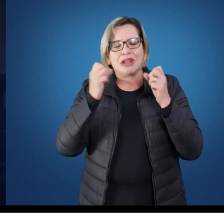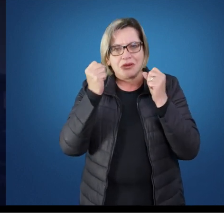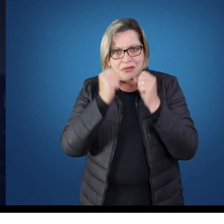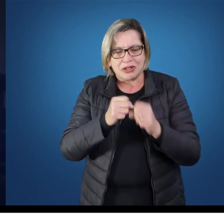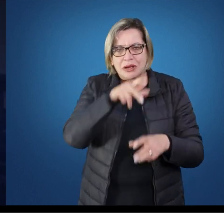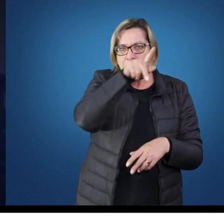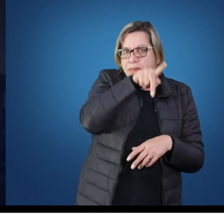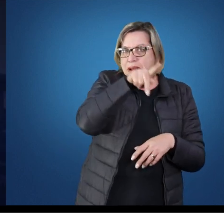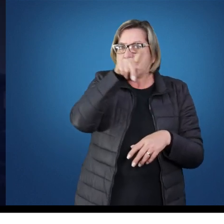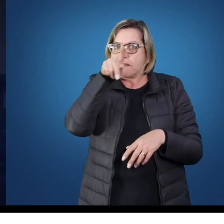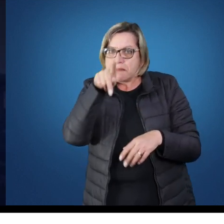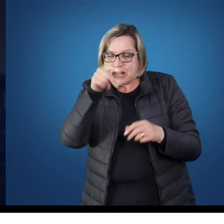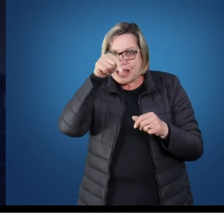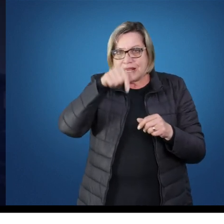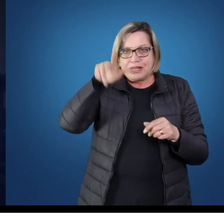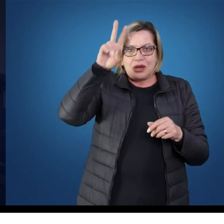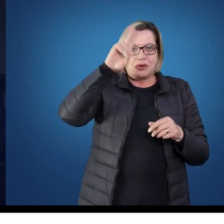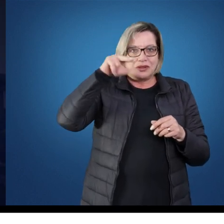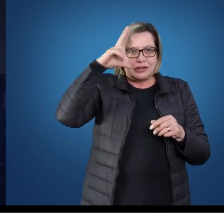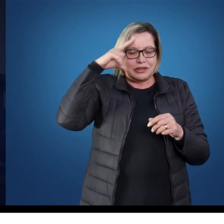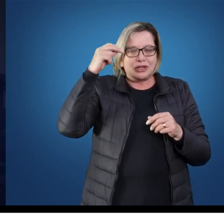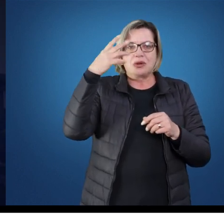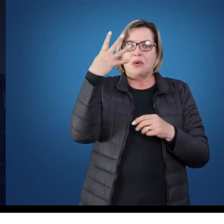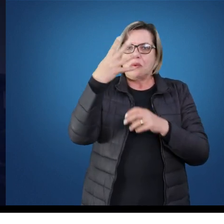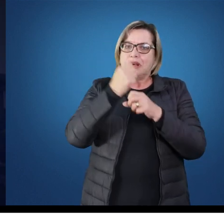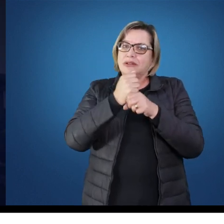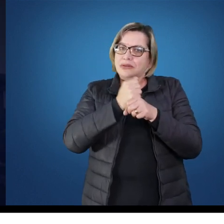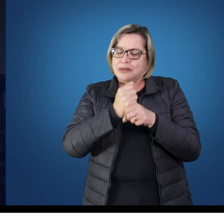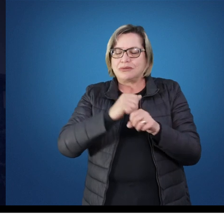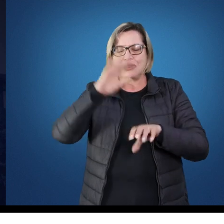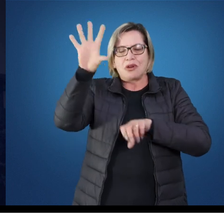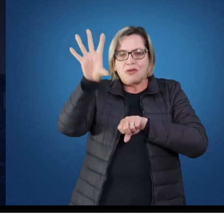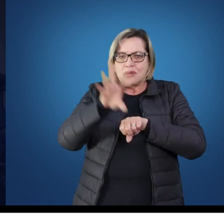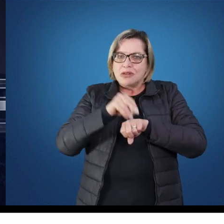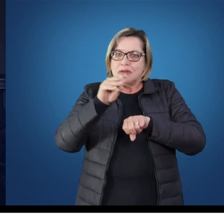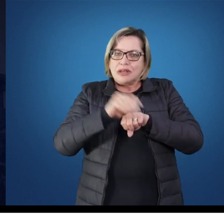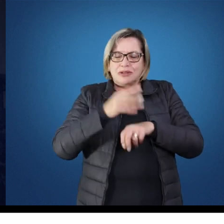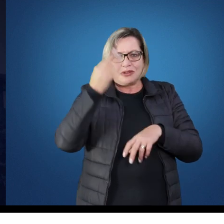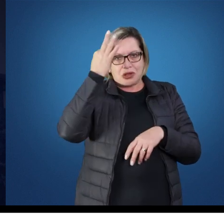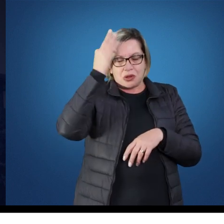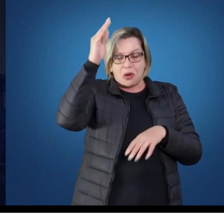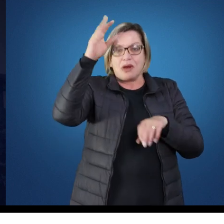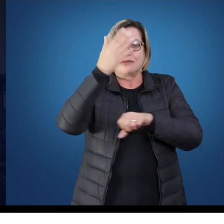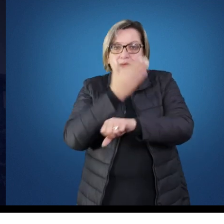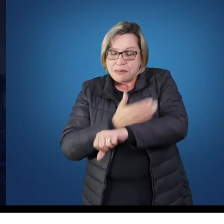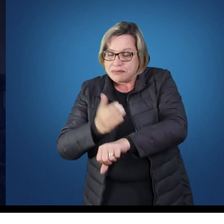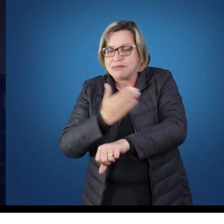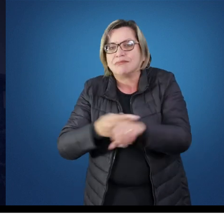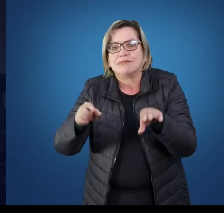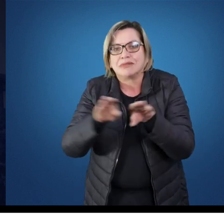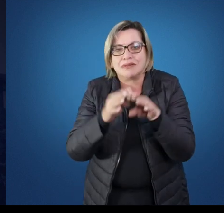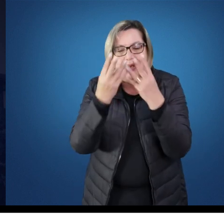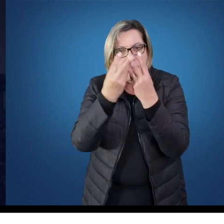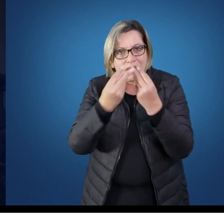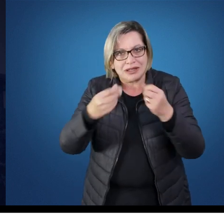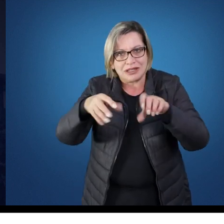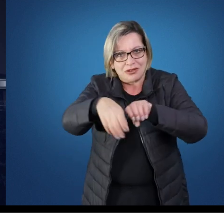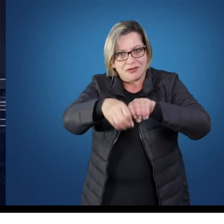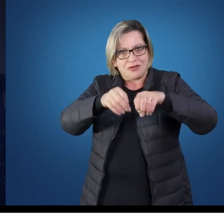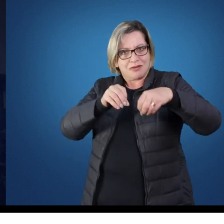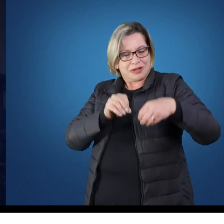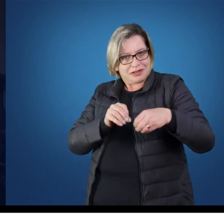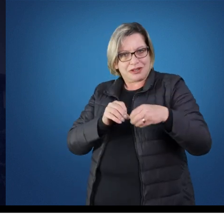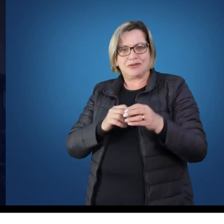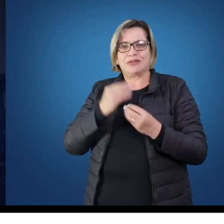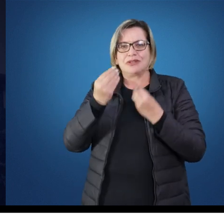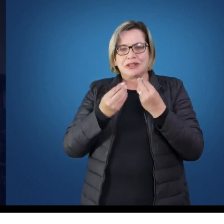publicidade e propaganda da Unicentro tem duração de quatro anos e o estudante recebe conhecimentos teóricos e práticos que dão qualidade à sua formação.